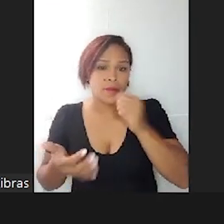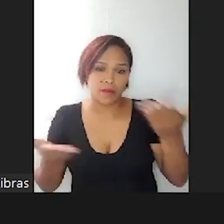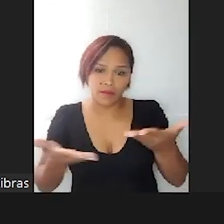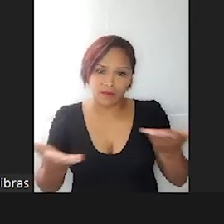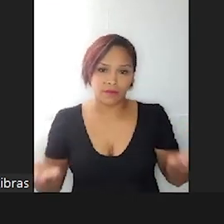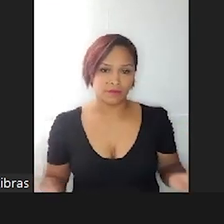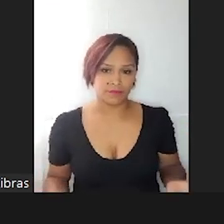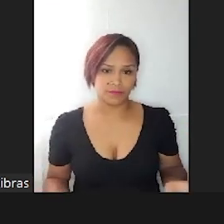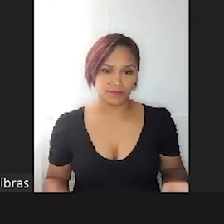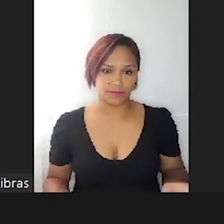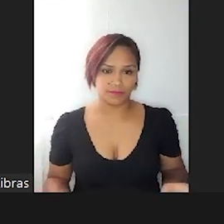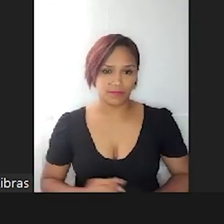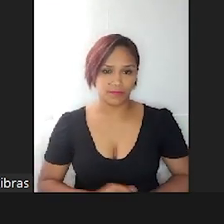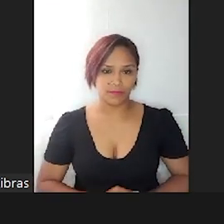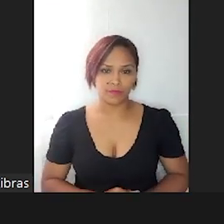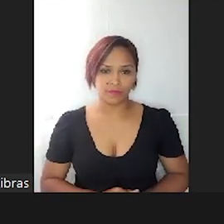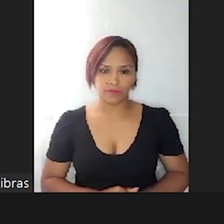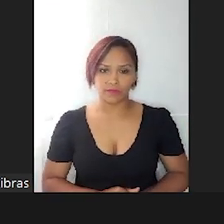E aí,